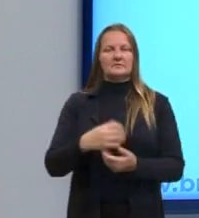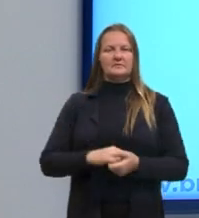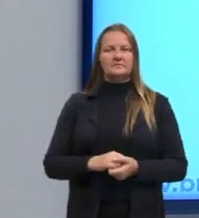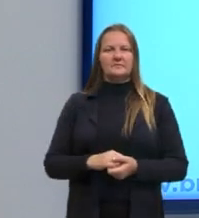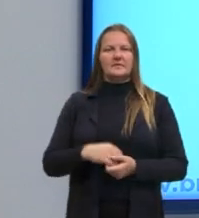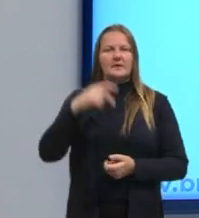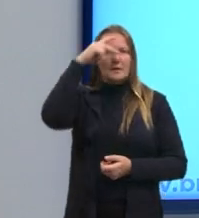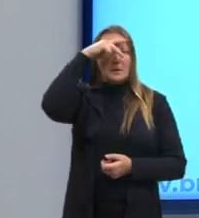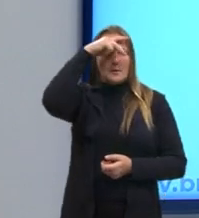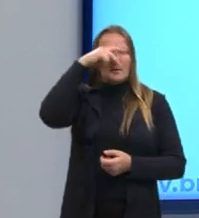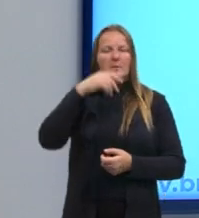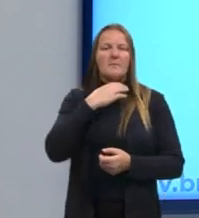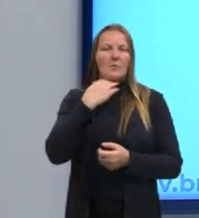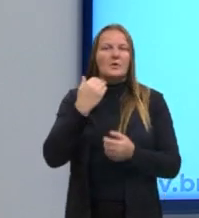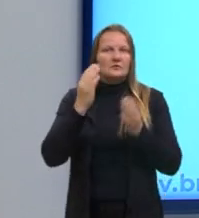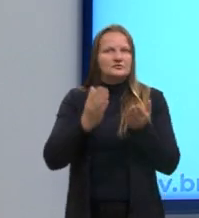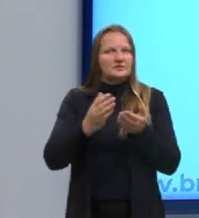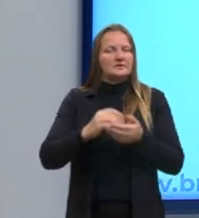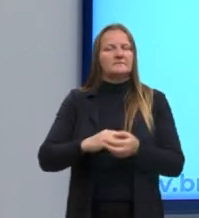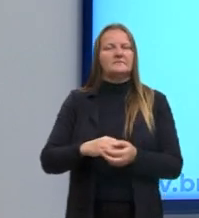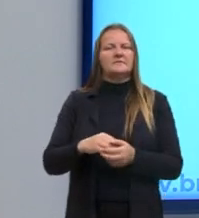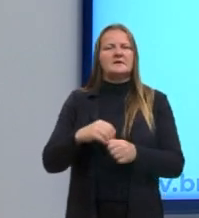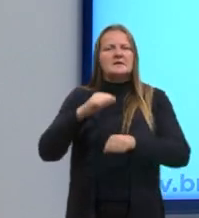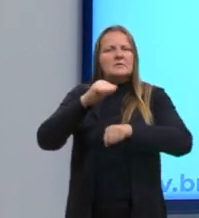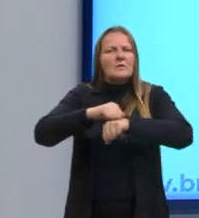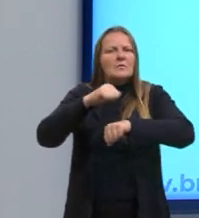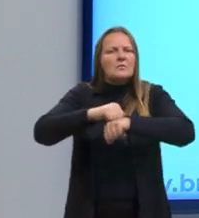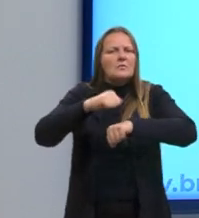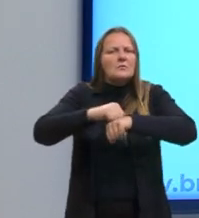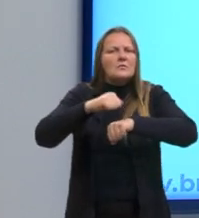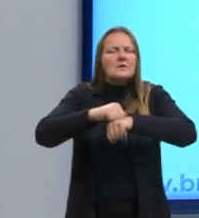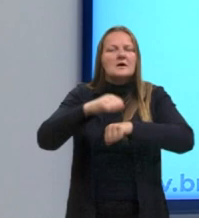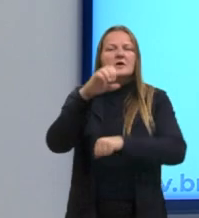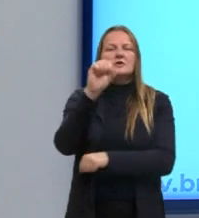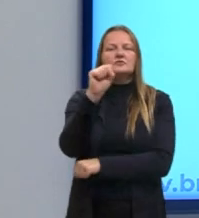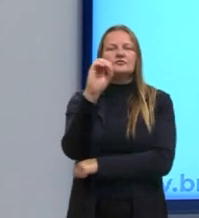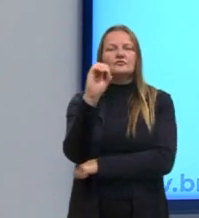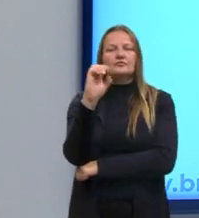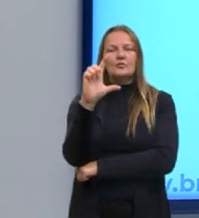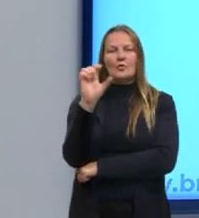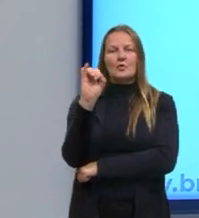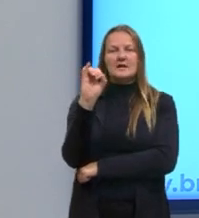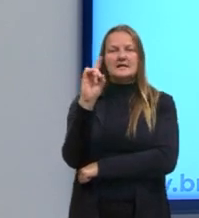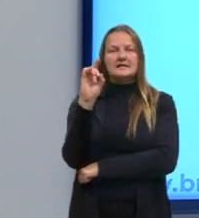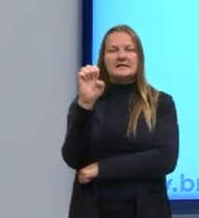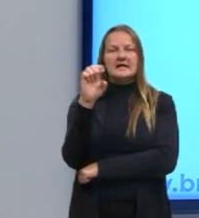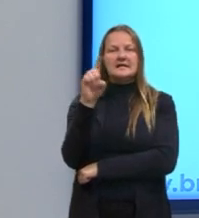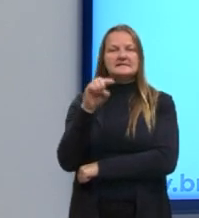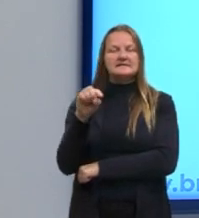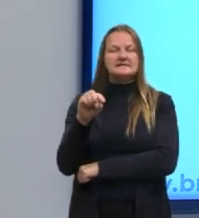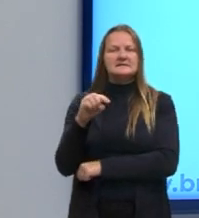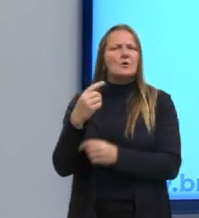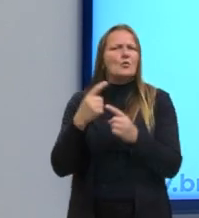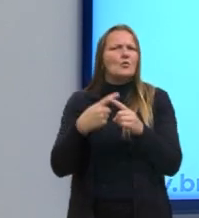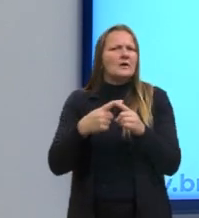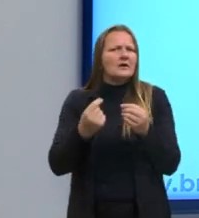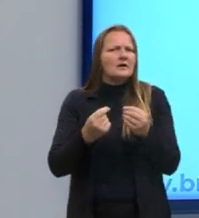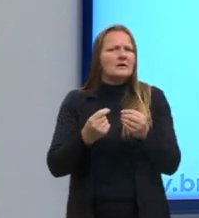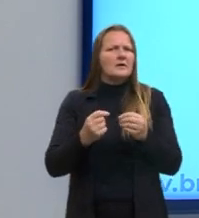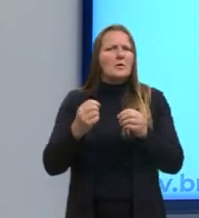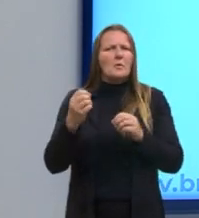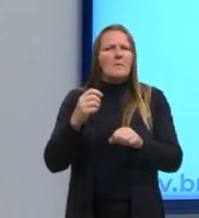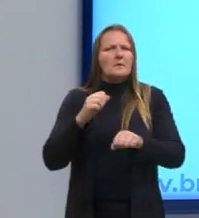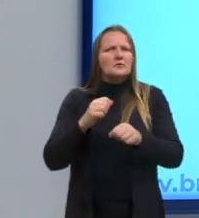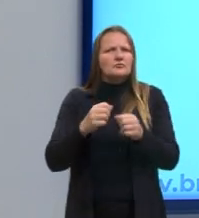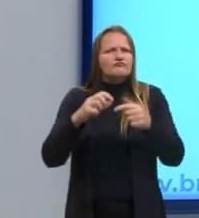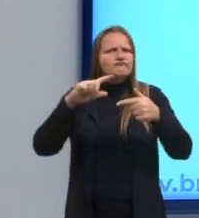modernidade é uma solidez. Então, já vamos sendo bem claro assim. Esse período da modernidade é um período